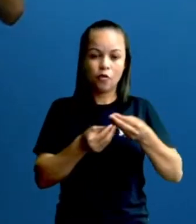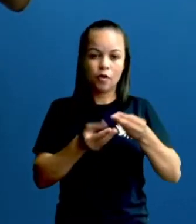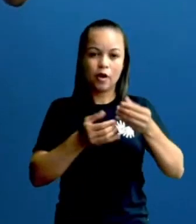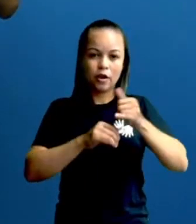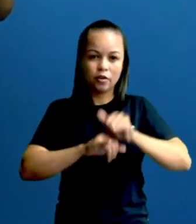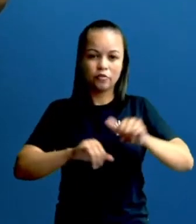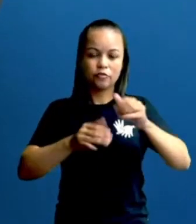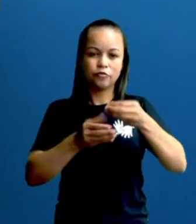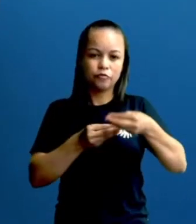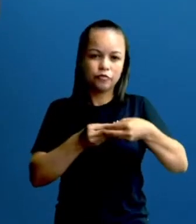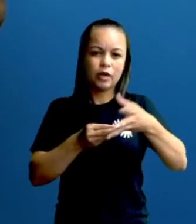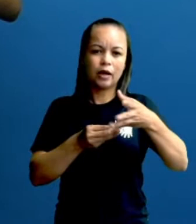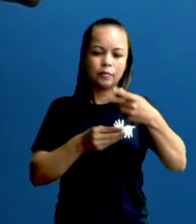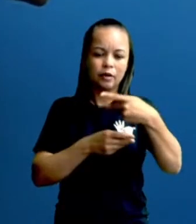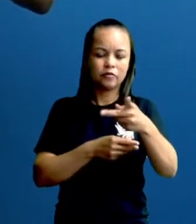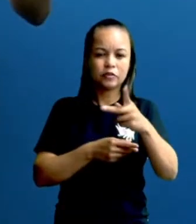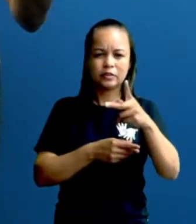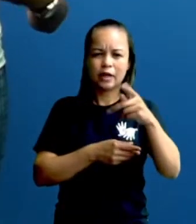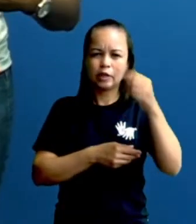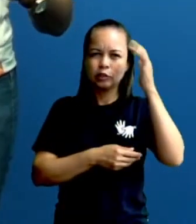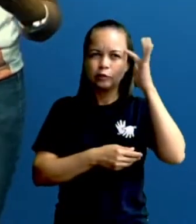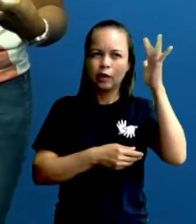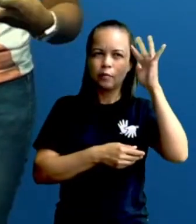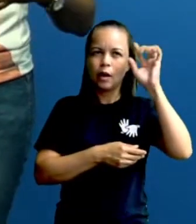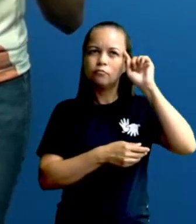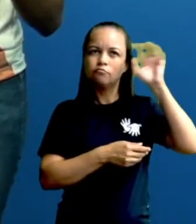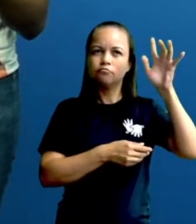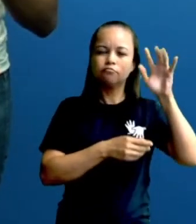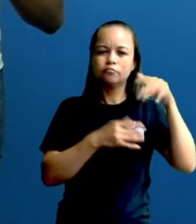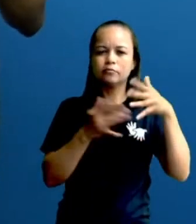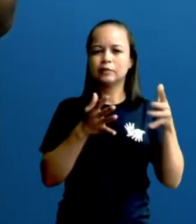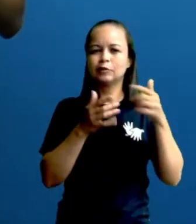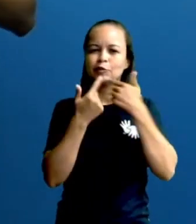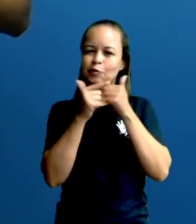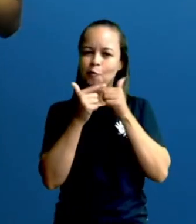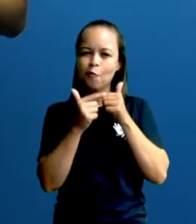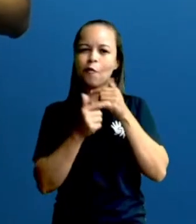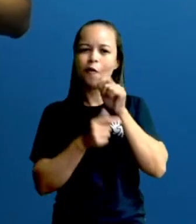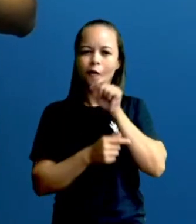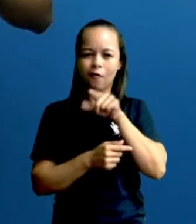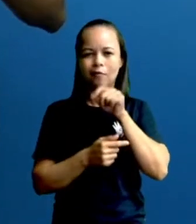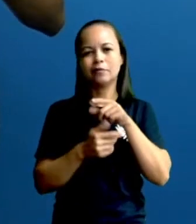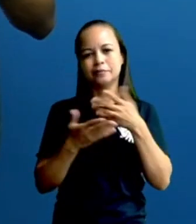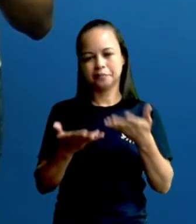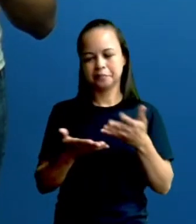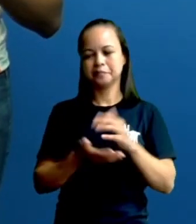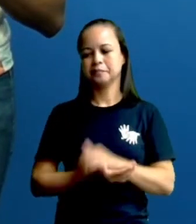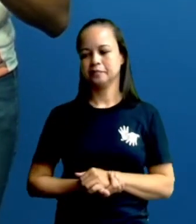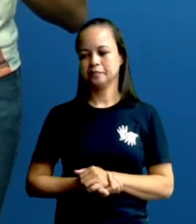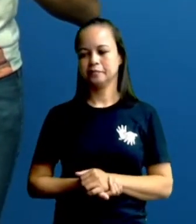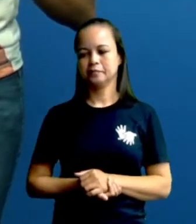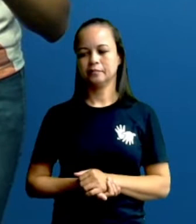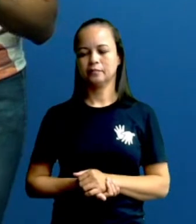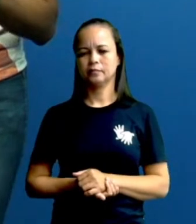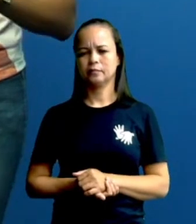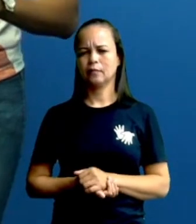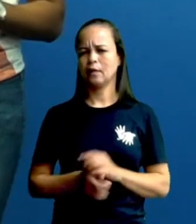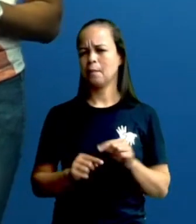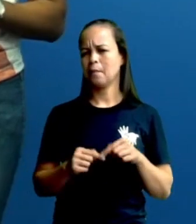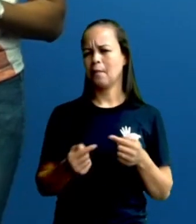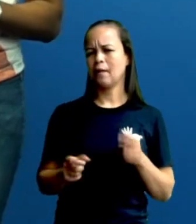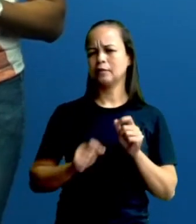telepaticamente. Então, aí surgiu uma graça, surgiu um humor nesse final. Gente, e o que